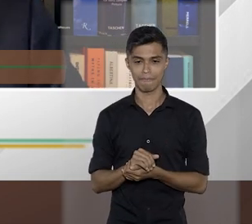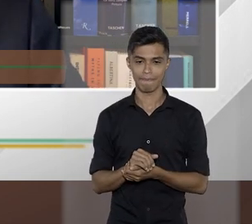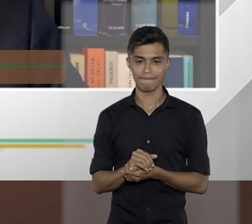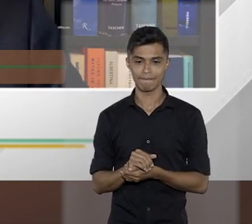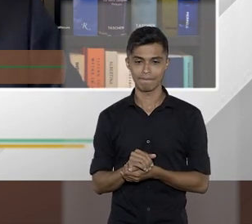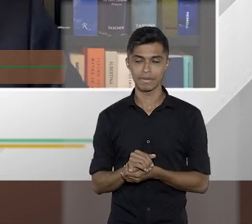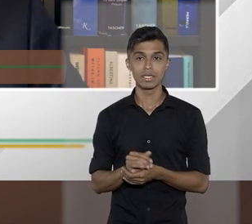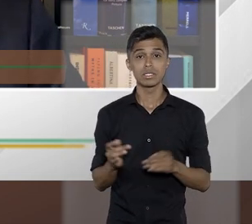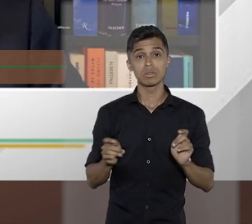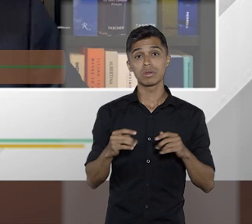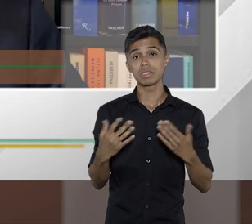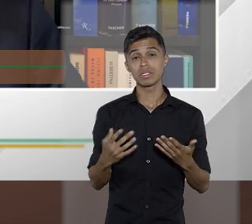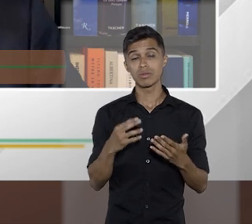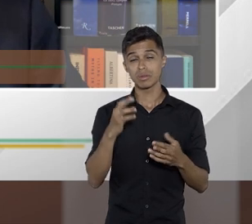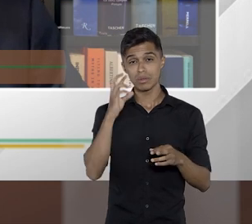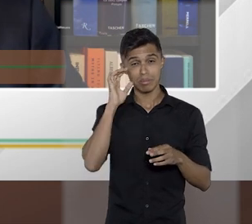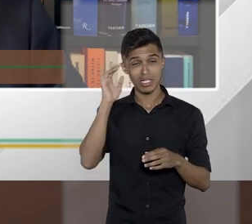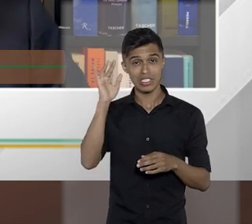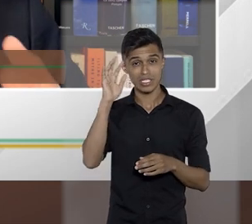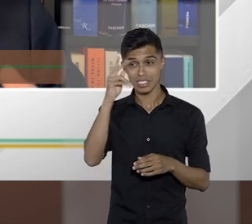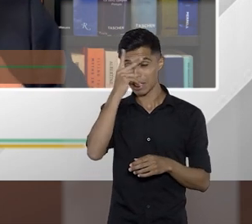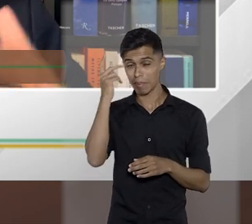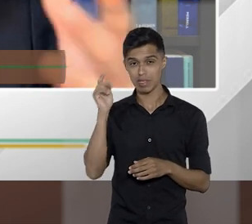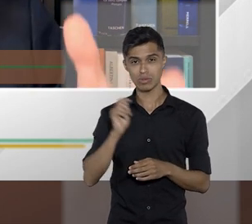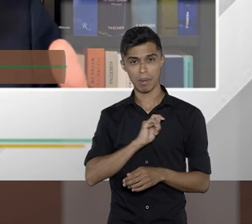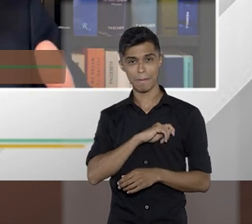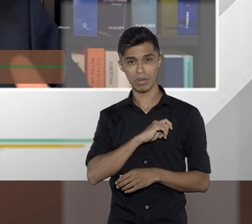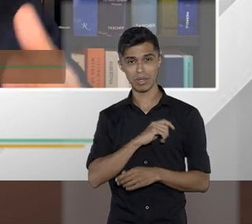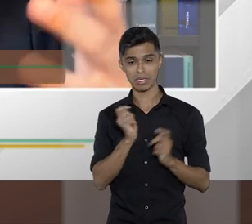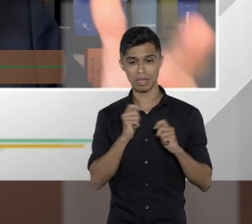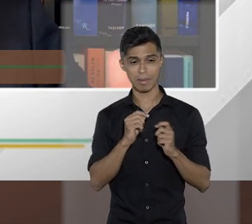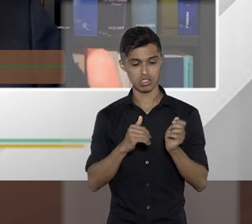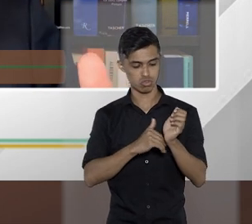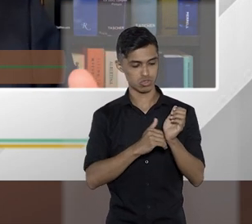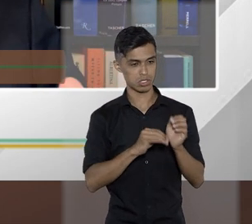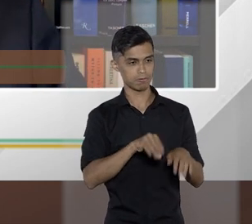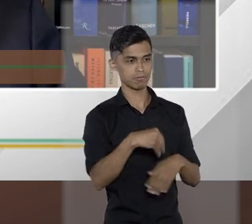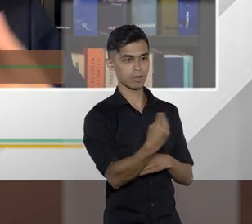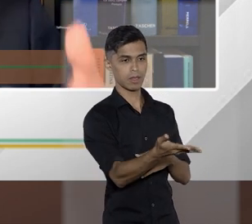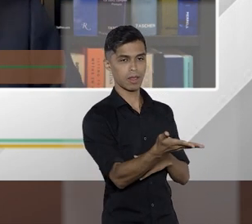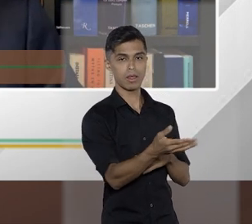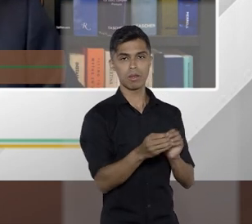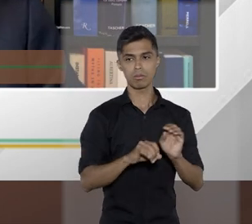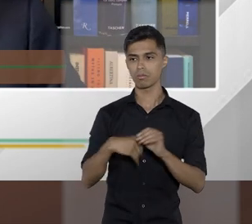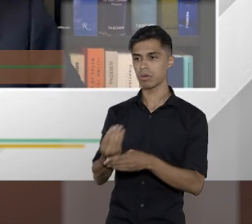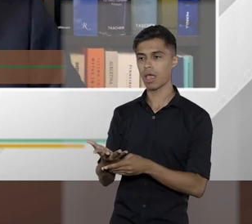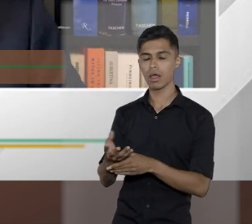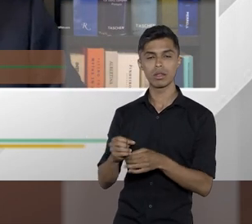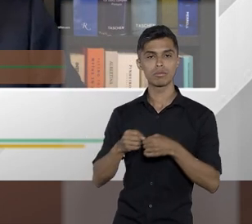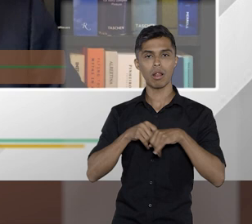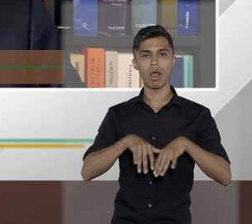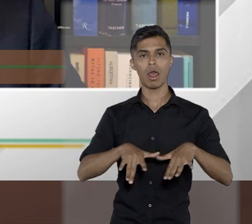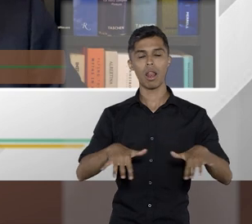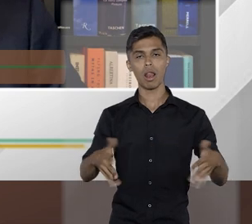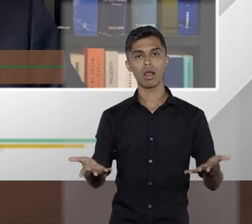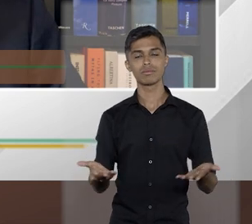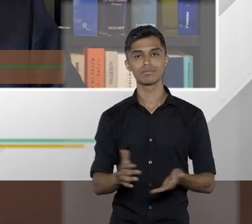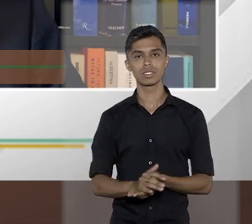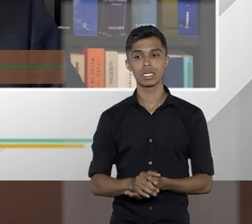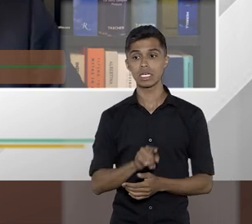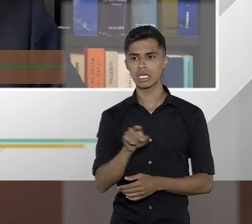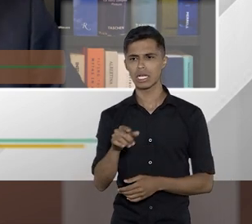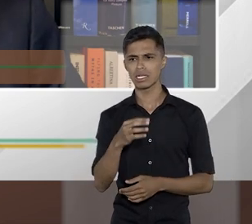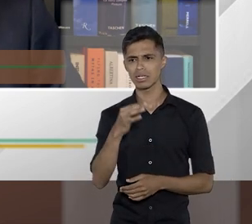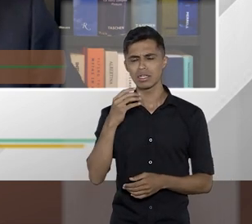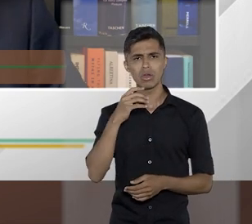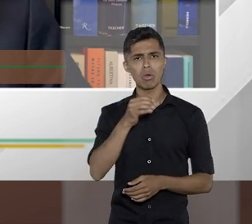cidades o que pode acontecer. Dando essa senha para um gestor público que, enfim, não tem todo um